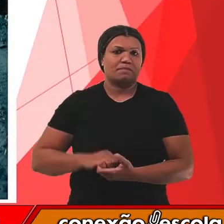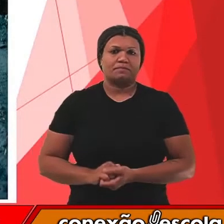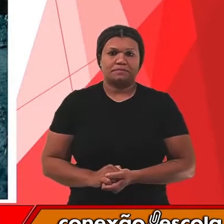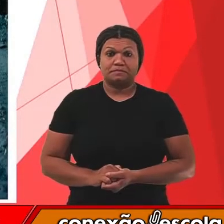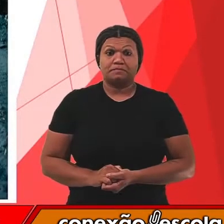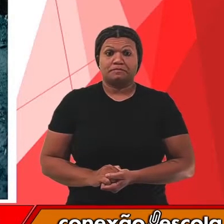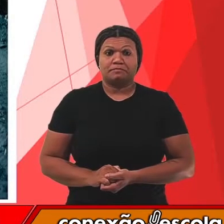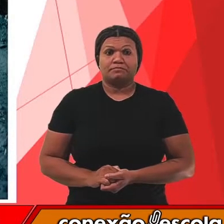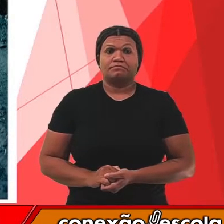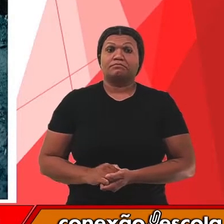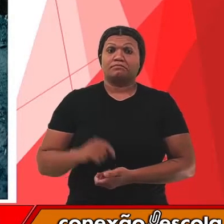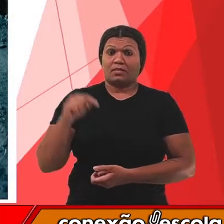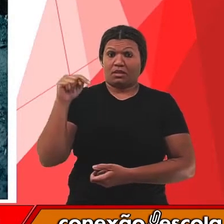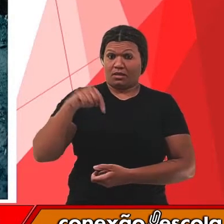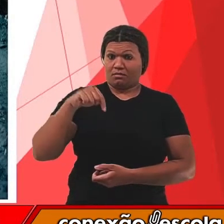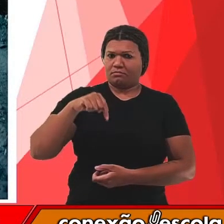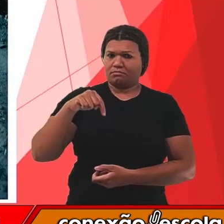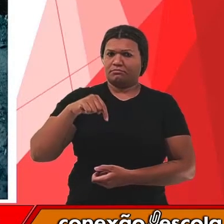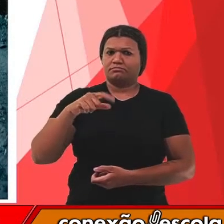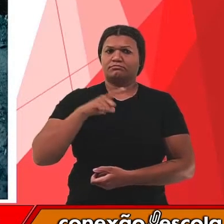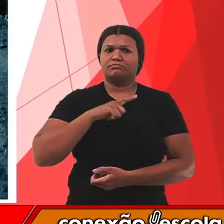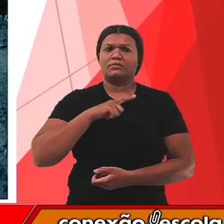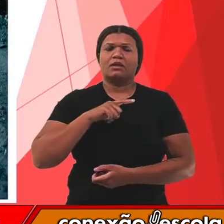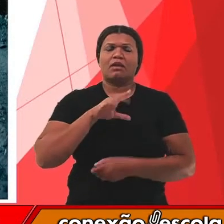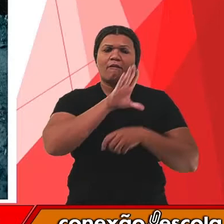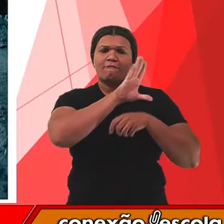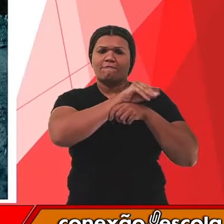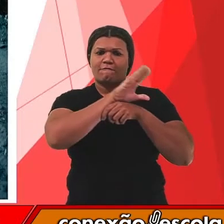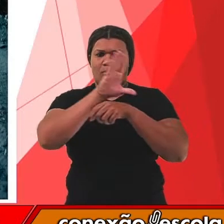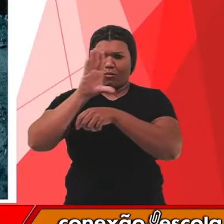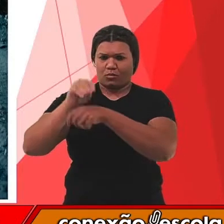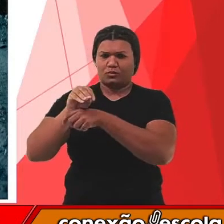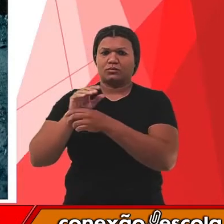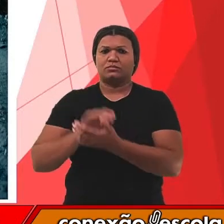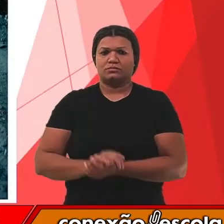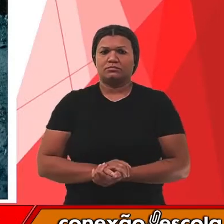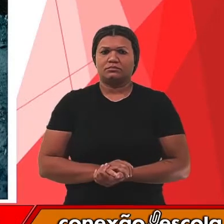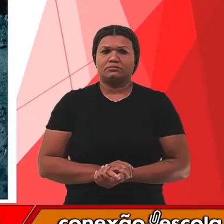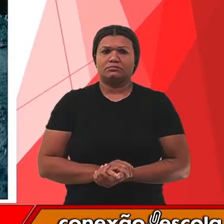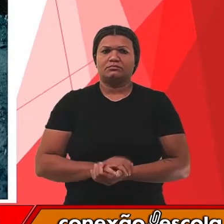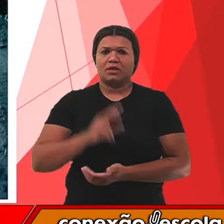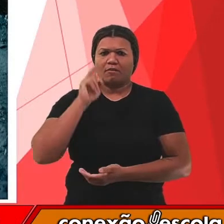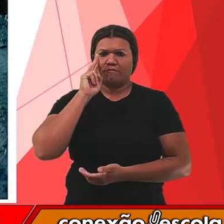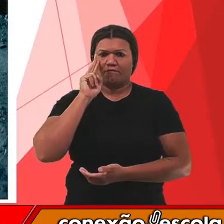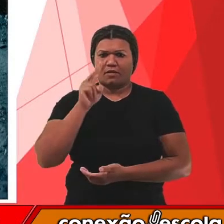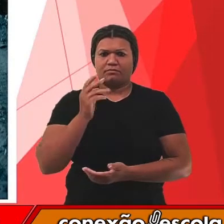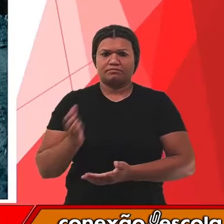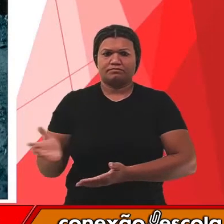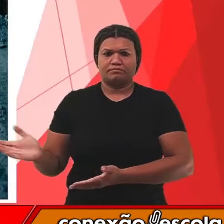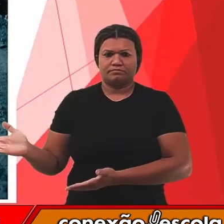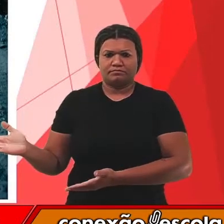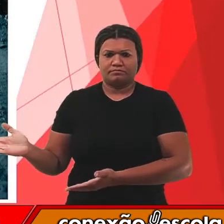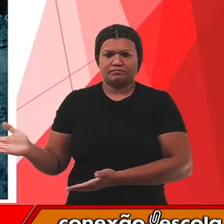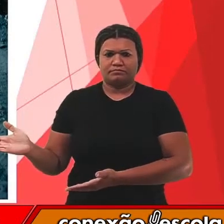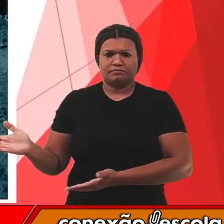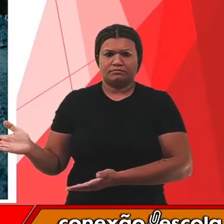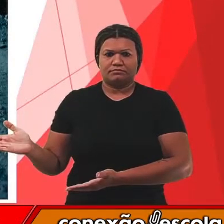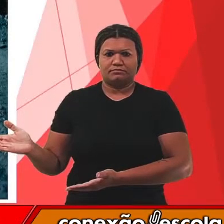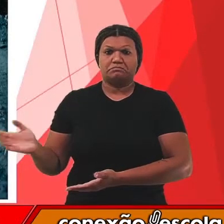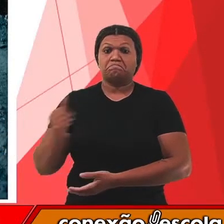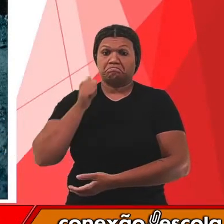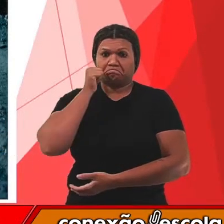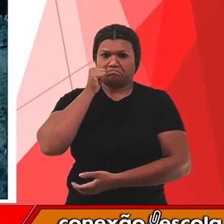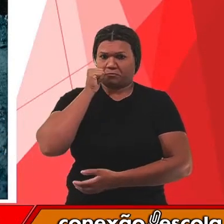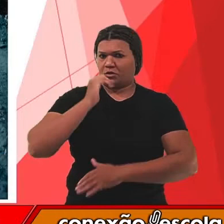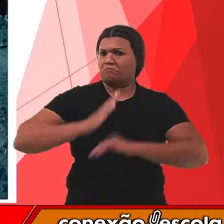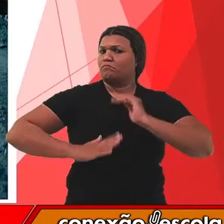Aqui nós temos uma foto, essa embaixo, representando a arqueóloga Niede